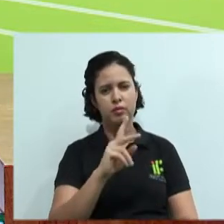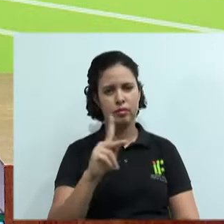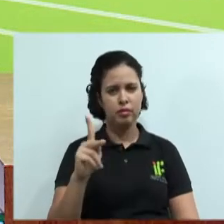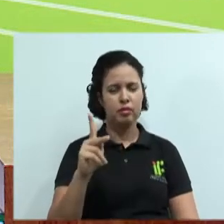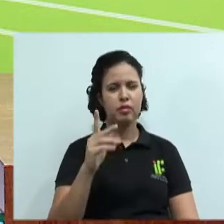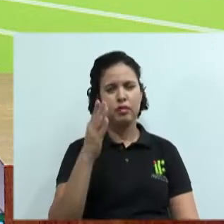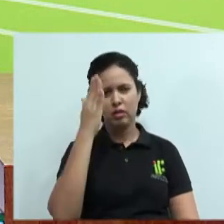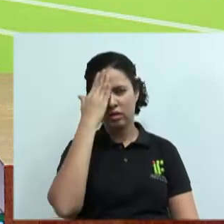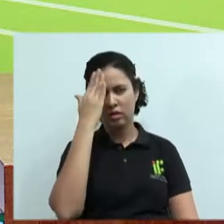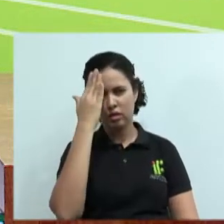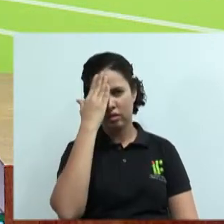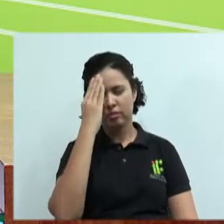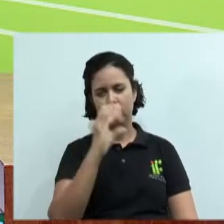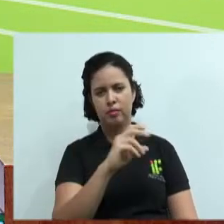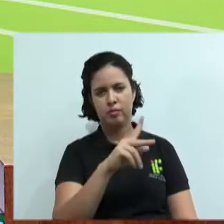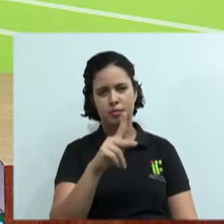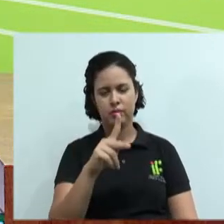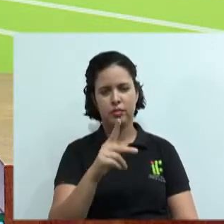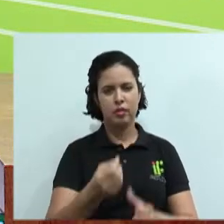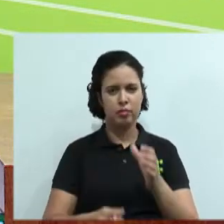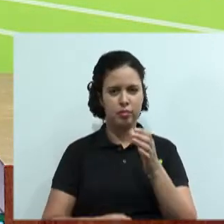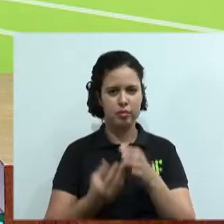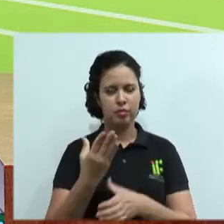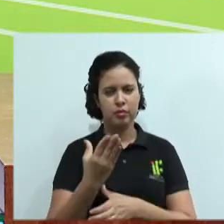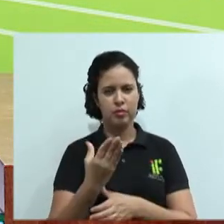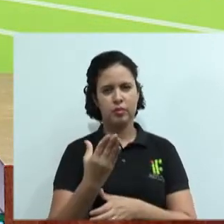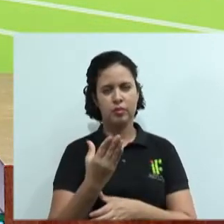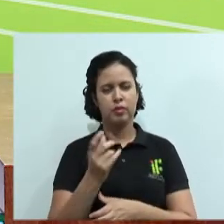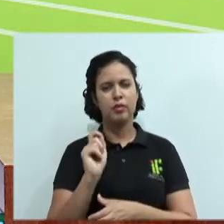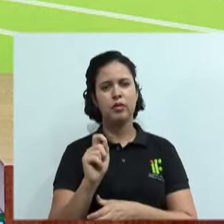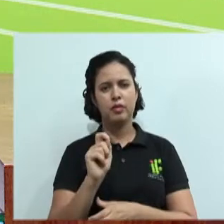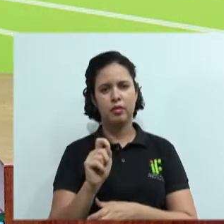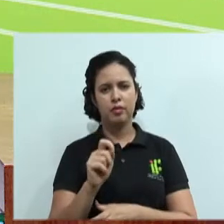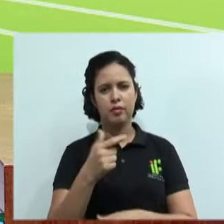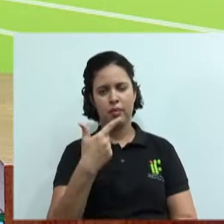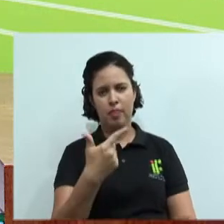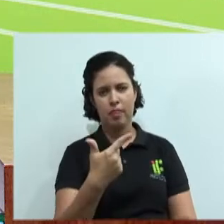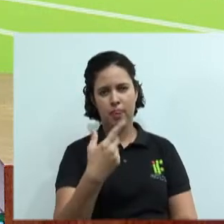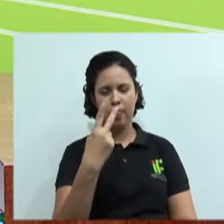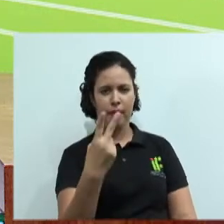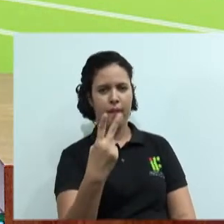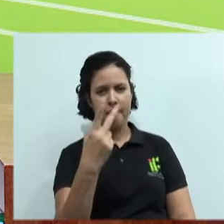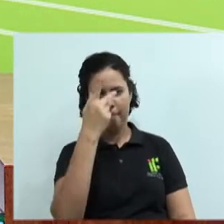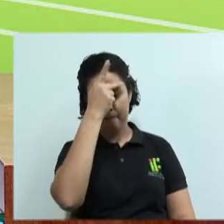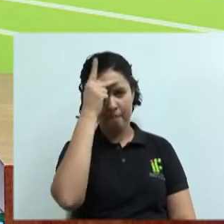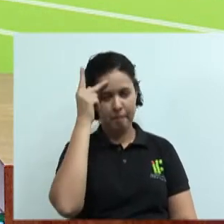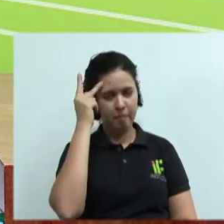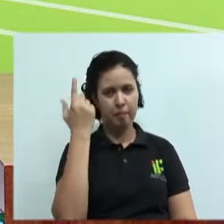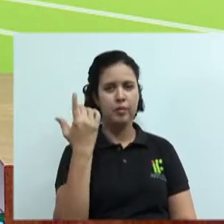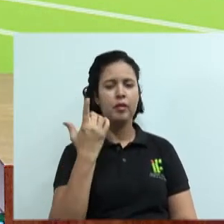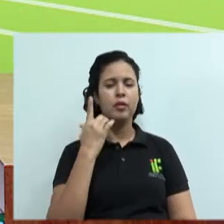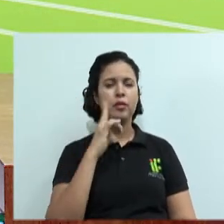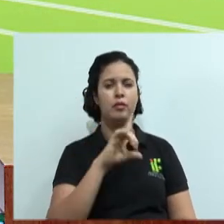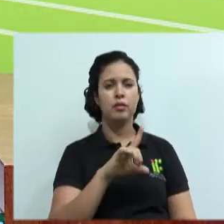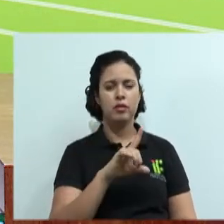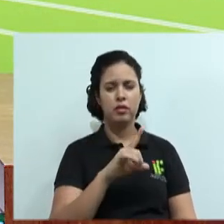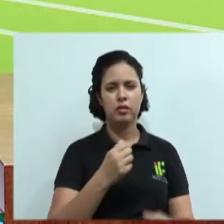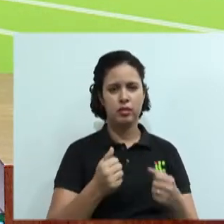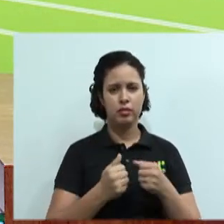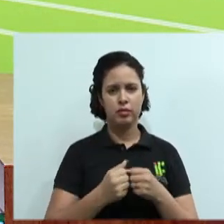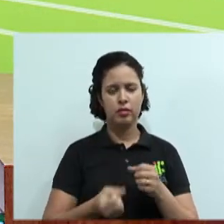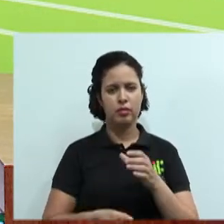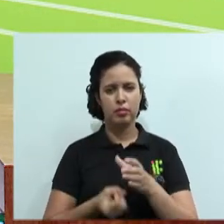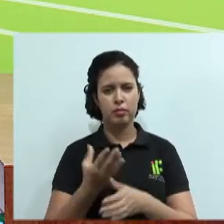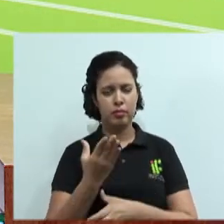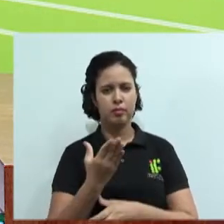cooperativa é formada a partir de duas pessoas. Na verdade, a partir de duas pessoas você já consegue abrir, fundar